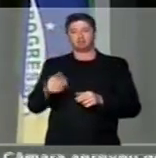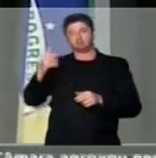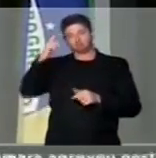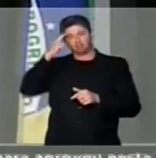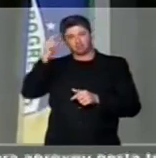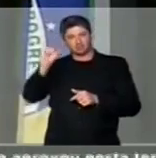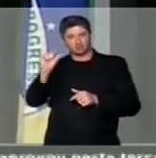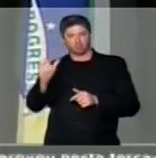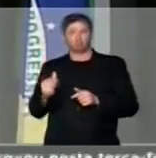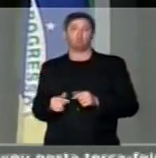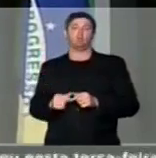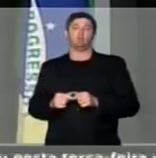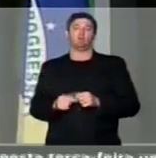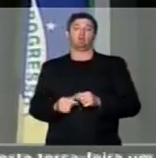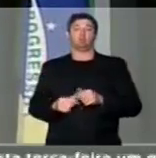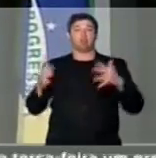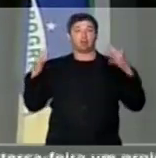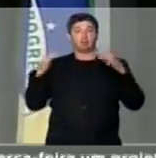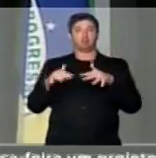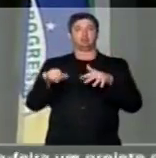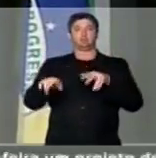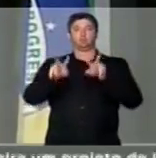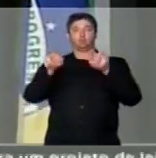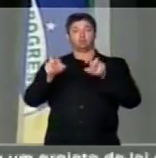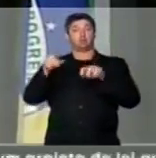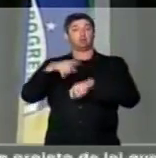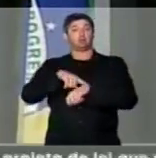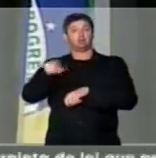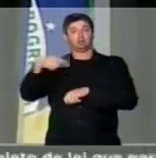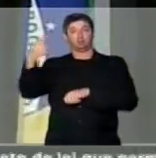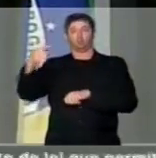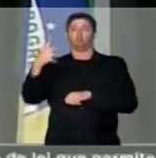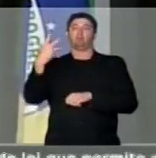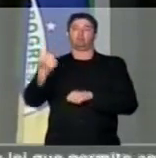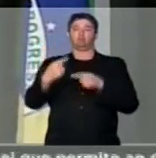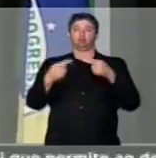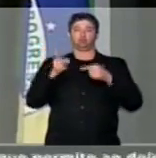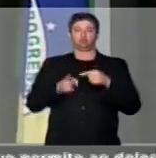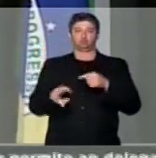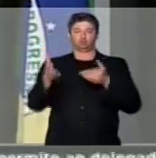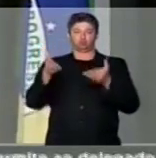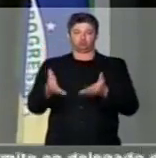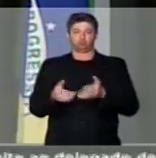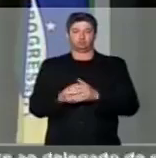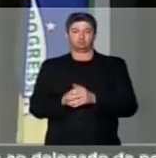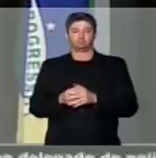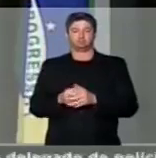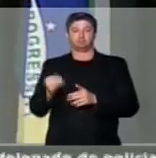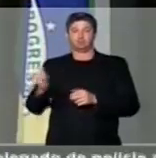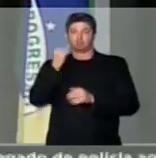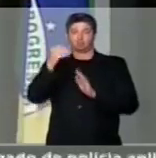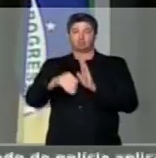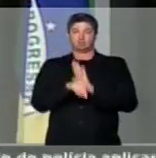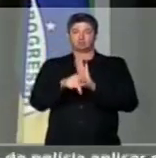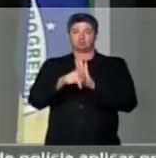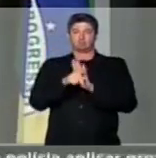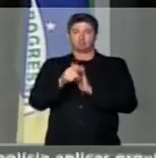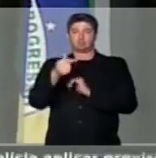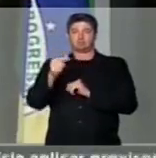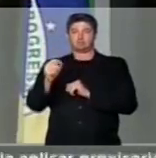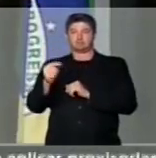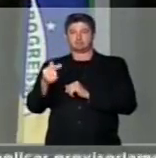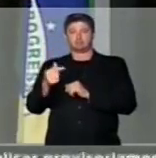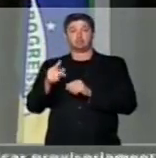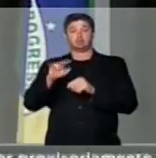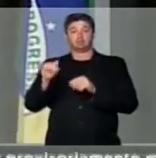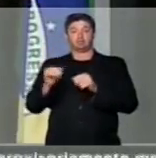que todos deem a devida atenção ao tema e em breve traremos a essa casa a discussão da importante medida provisória que vai